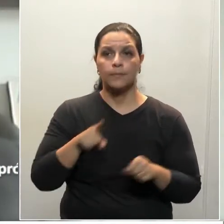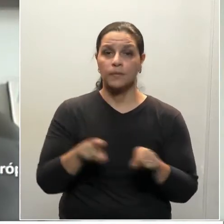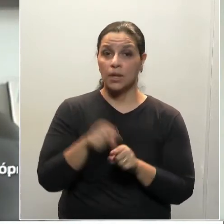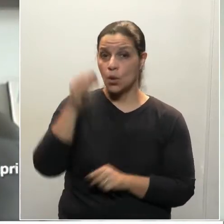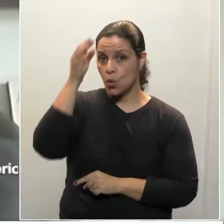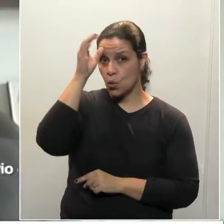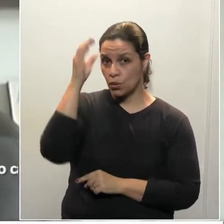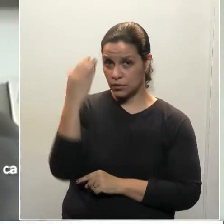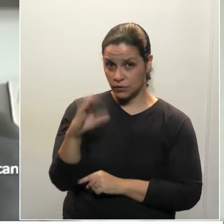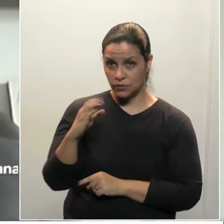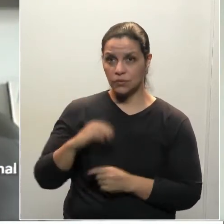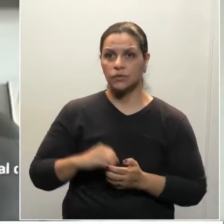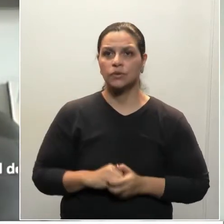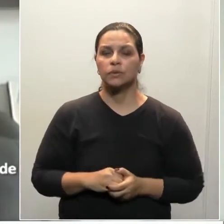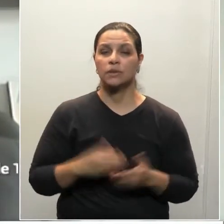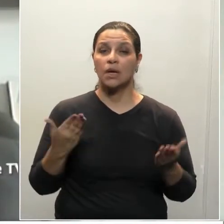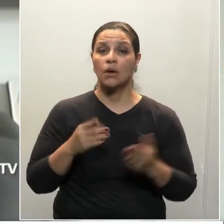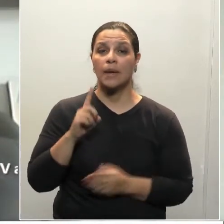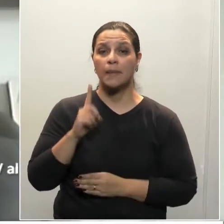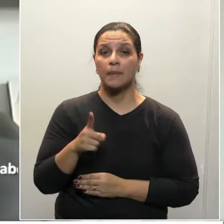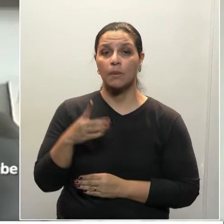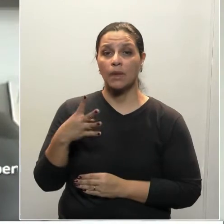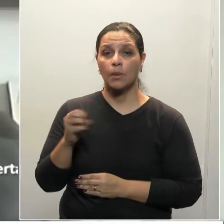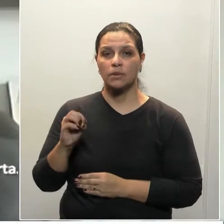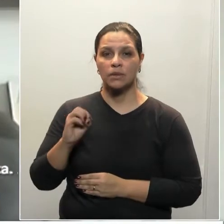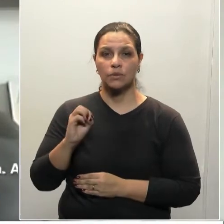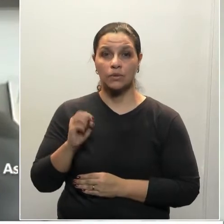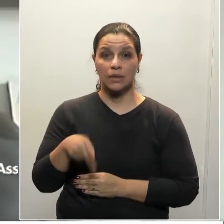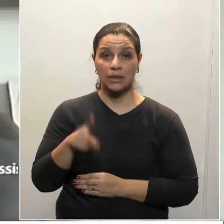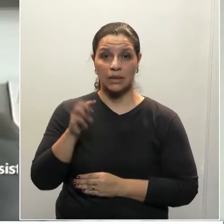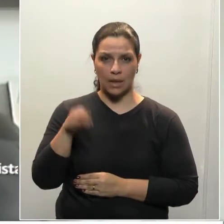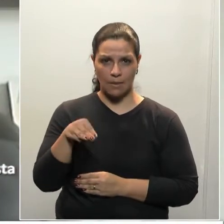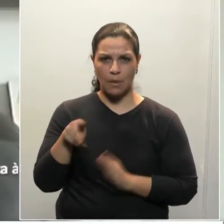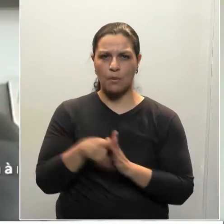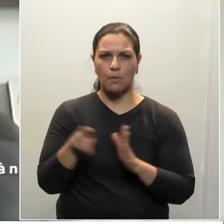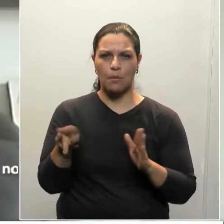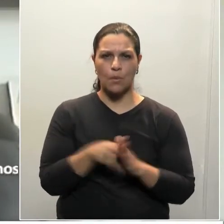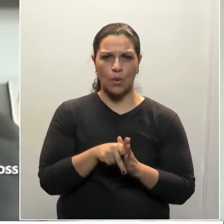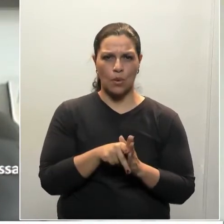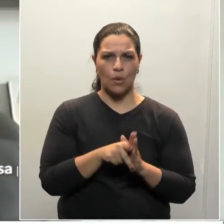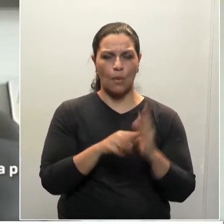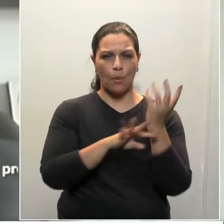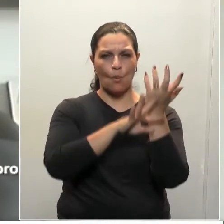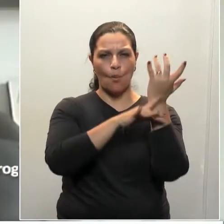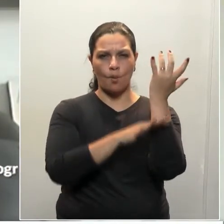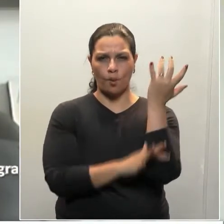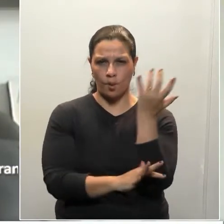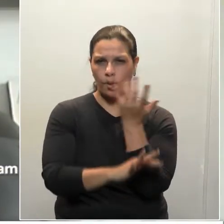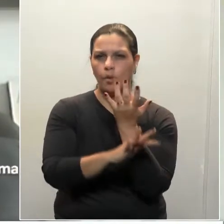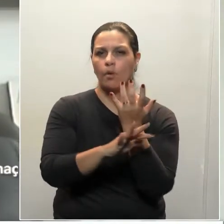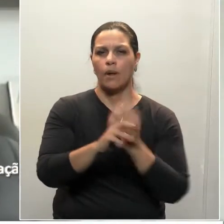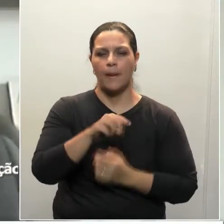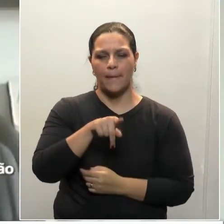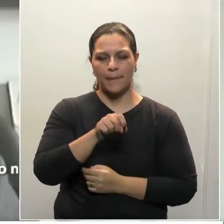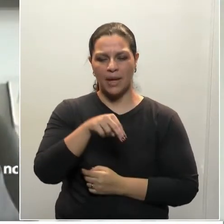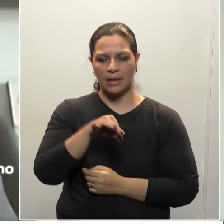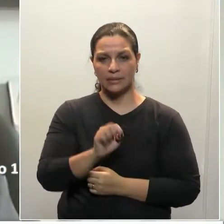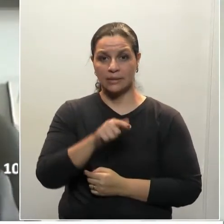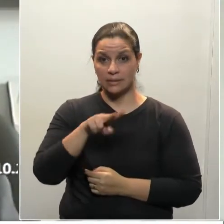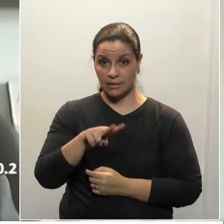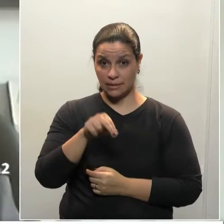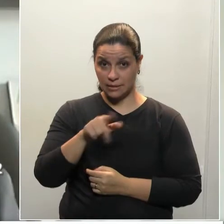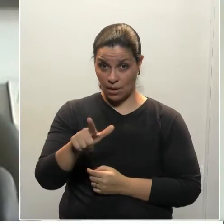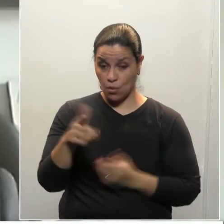Curitiba. Curitiba está a 1.400 quilômetros do Pantanal. 1.400 quilômetros do Pantanal. E hoje, de